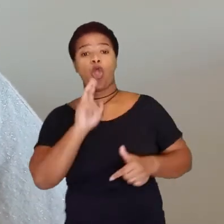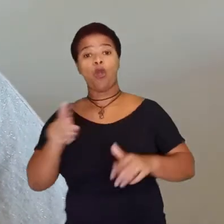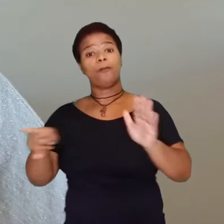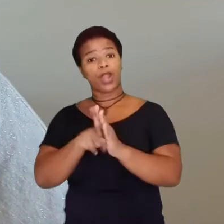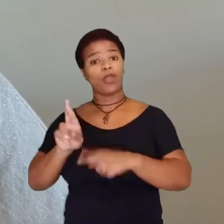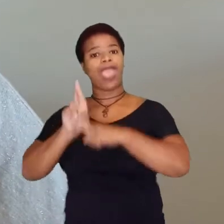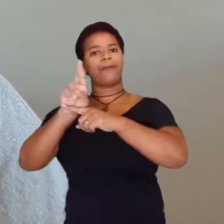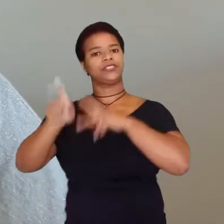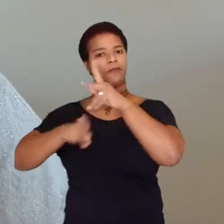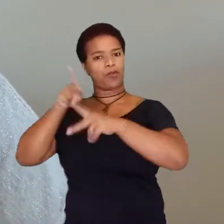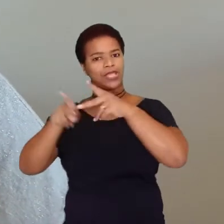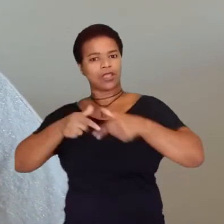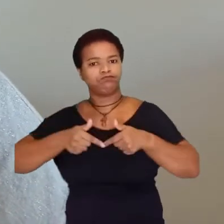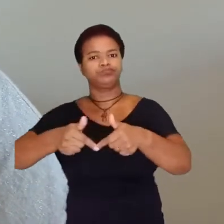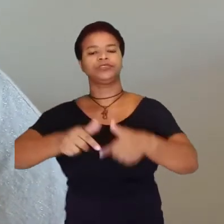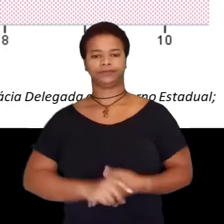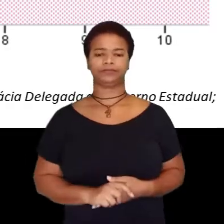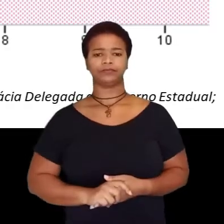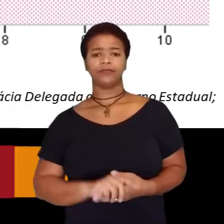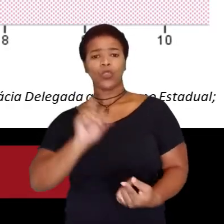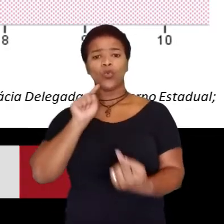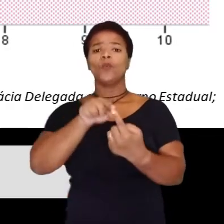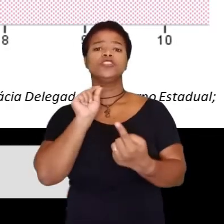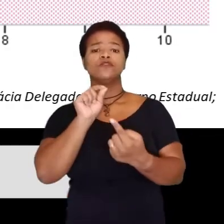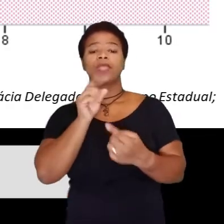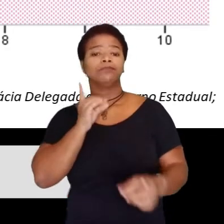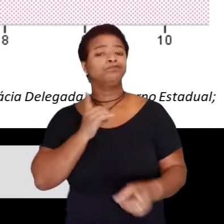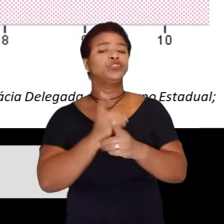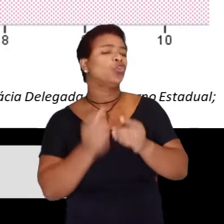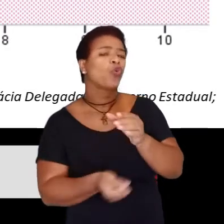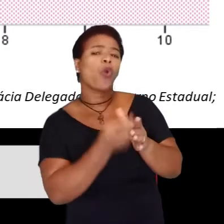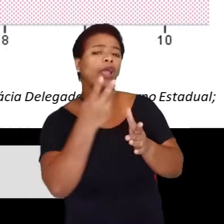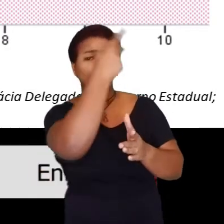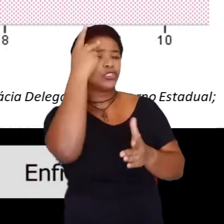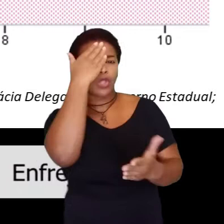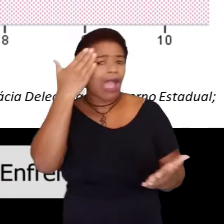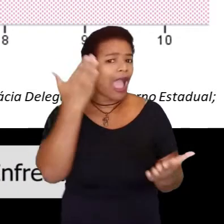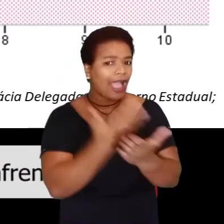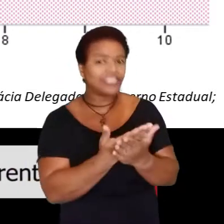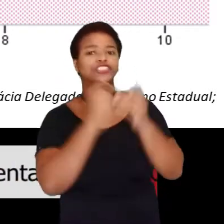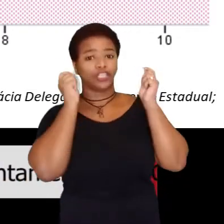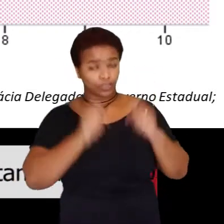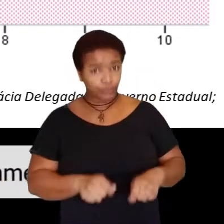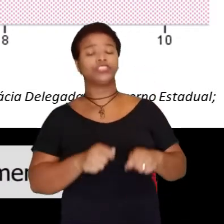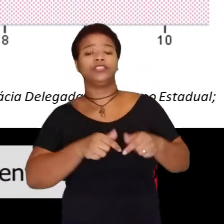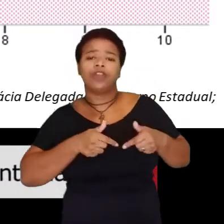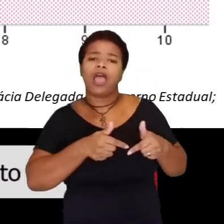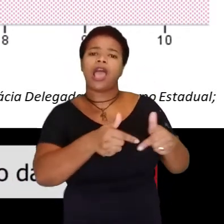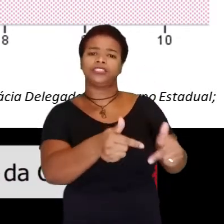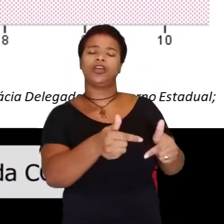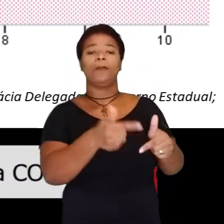aquelas delegadas aos representantes da população. O objetivo é identificar o quanto as pessoas acreditam na capacidade de